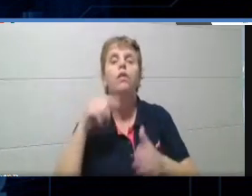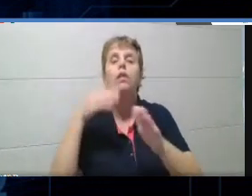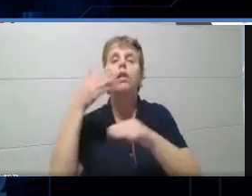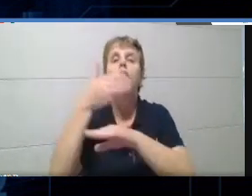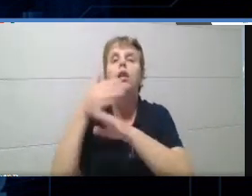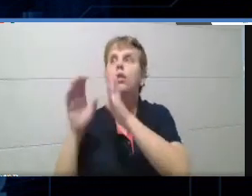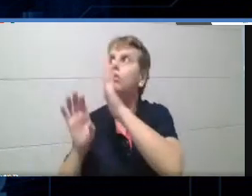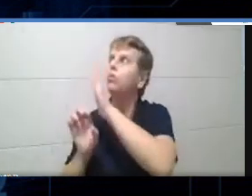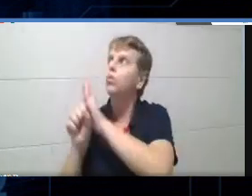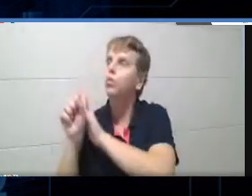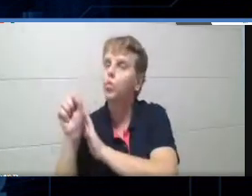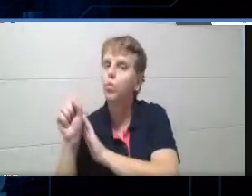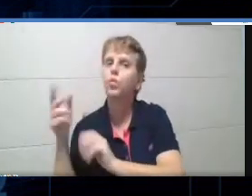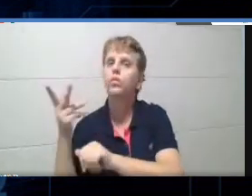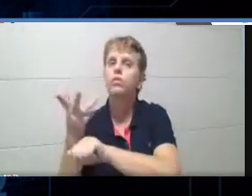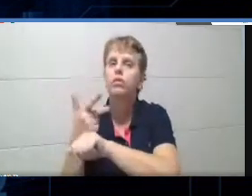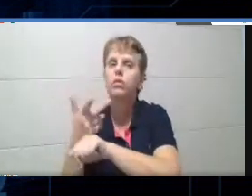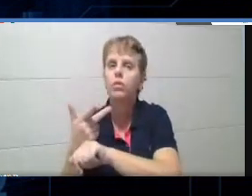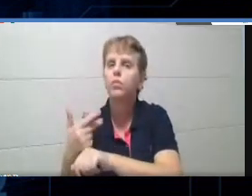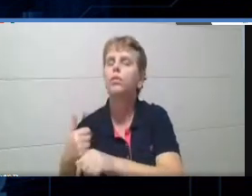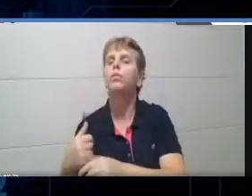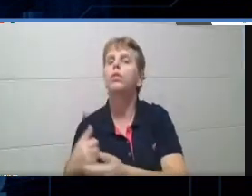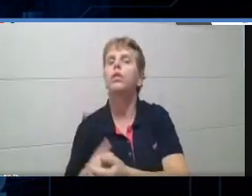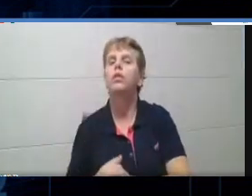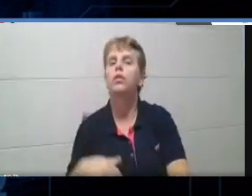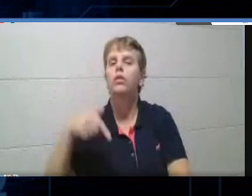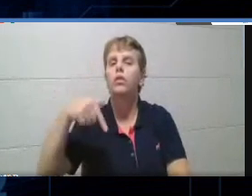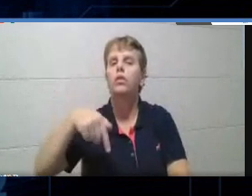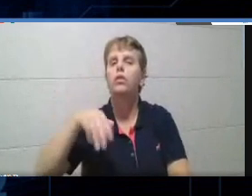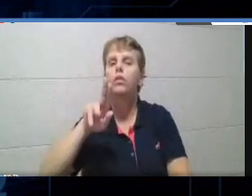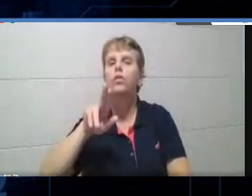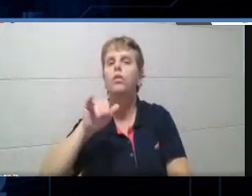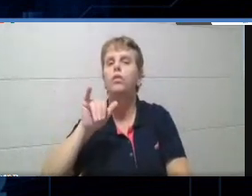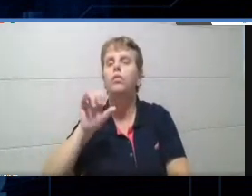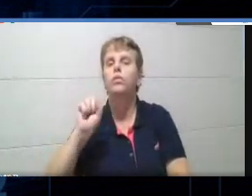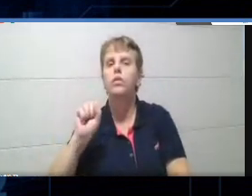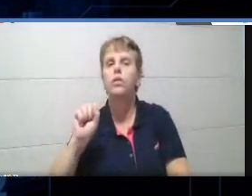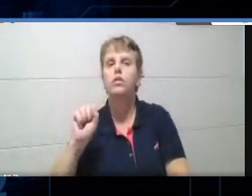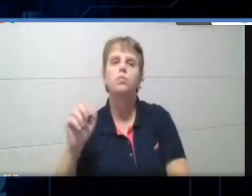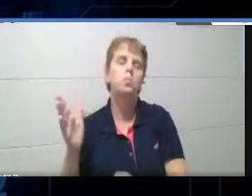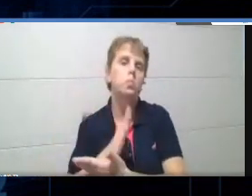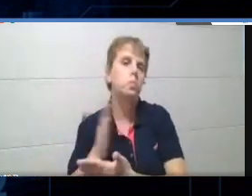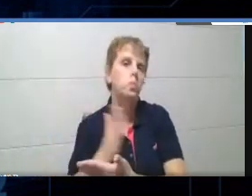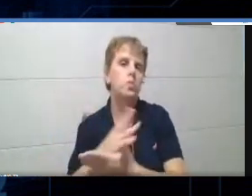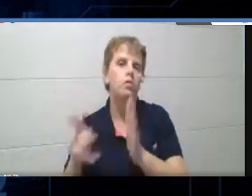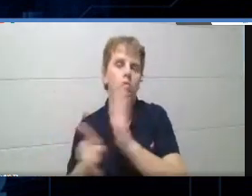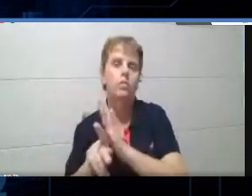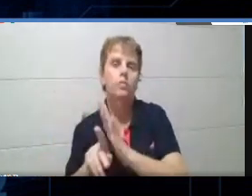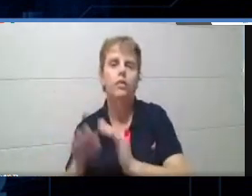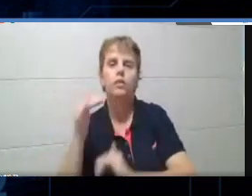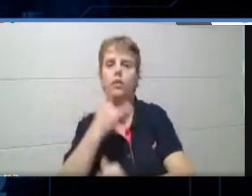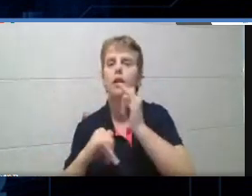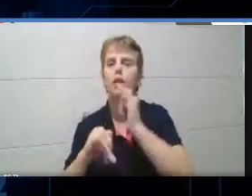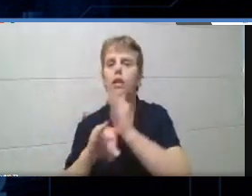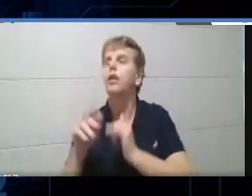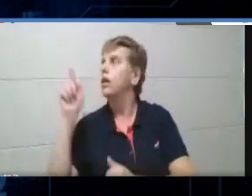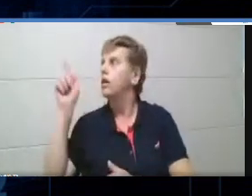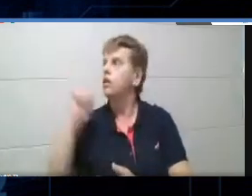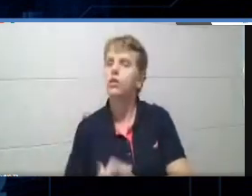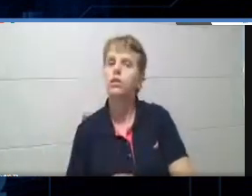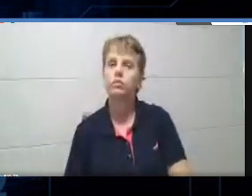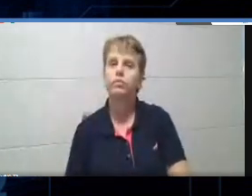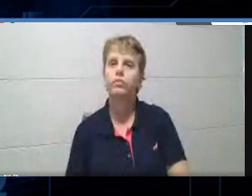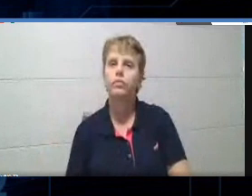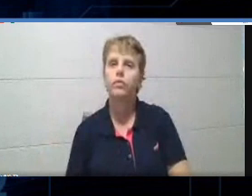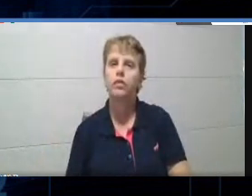tá? E procurar por Quizzes, ou pode ser na Omnibox mesmo do seu navegador, tá? É assim que se escreve, tá? Quizzes, com